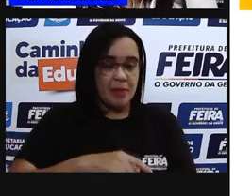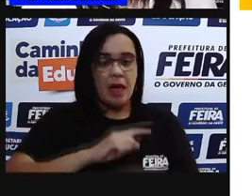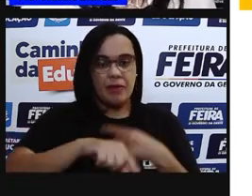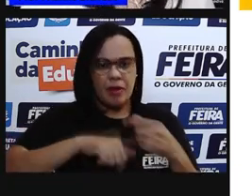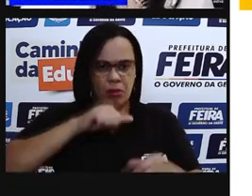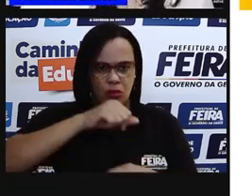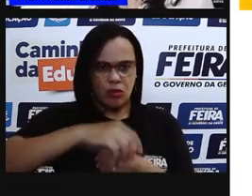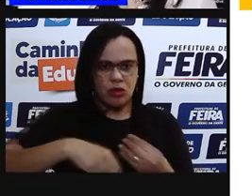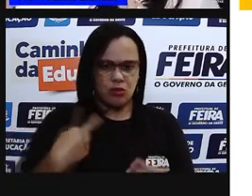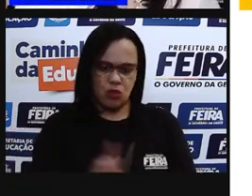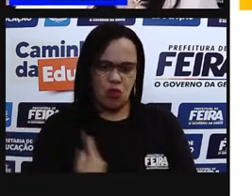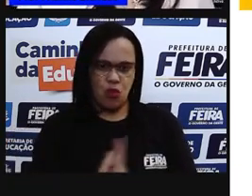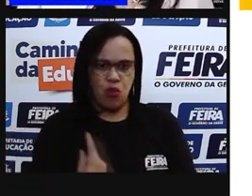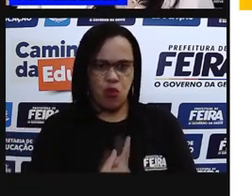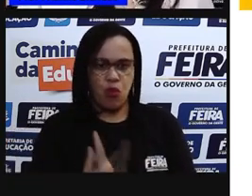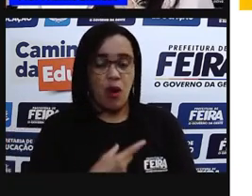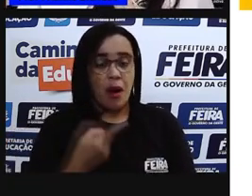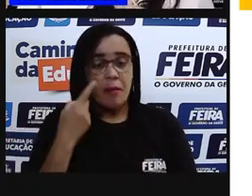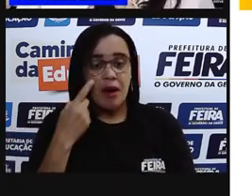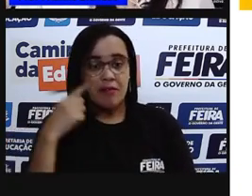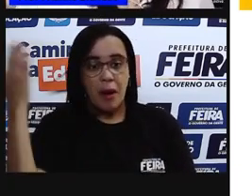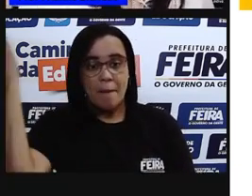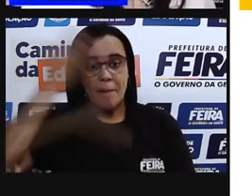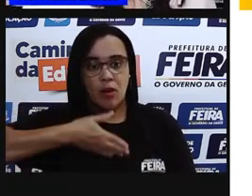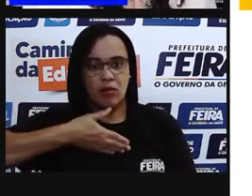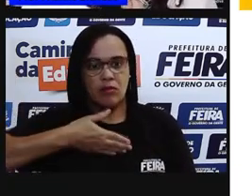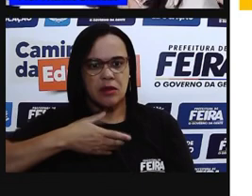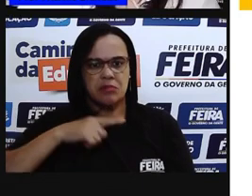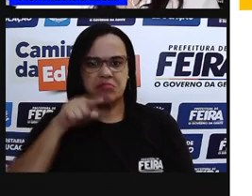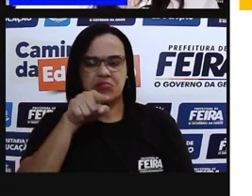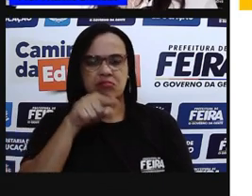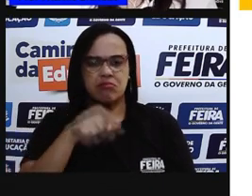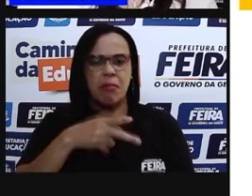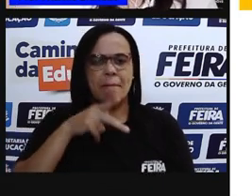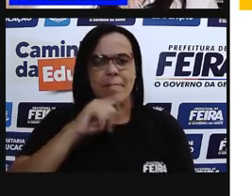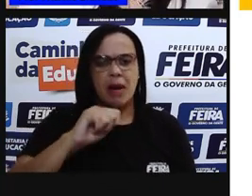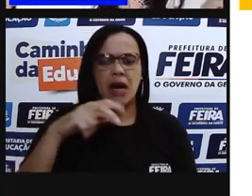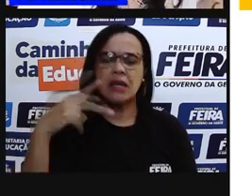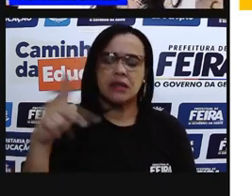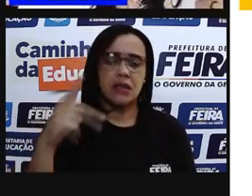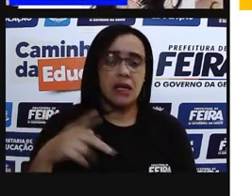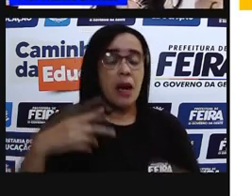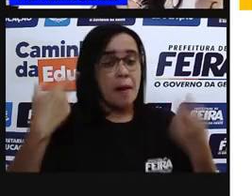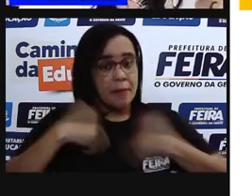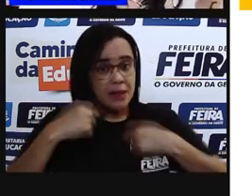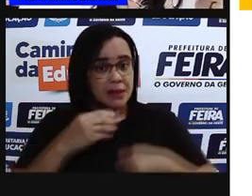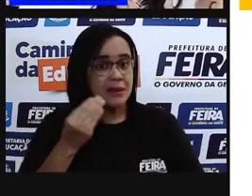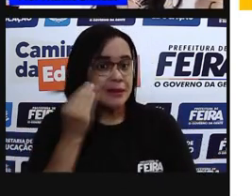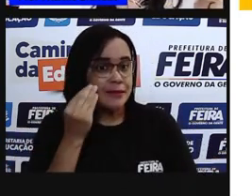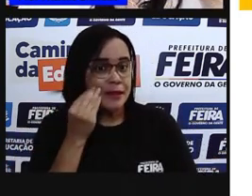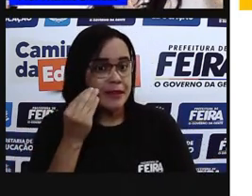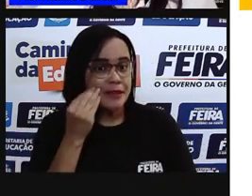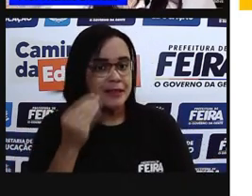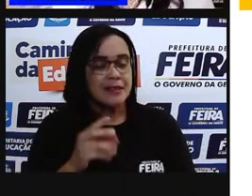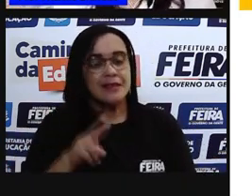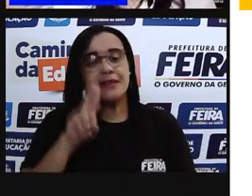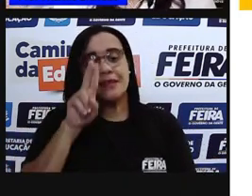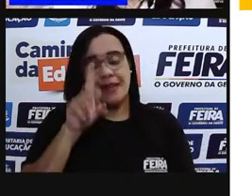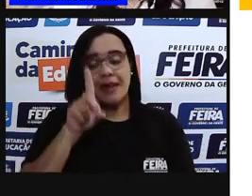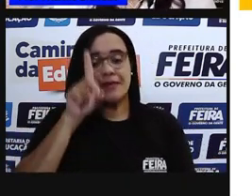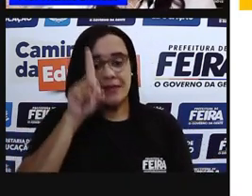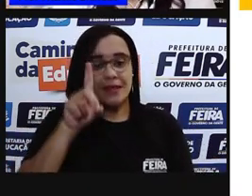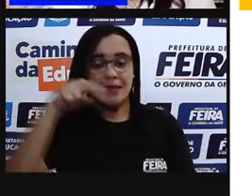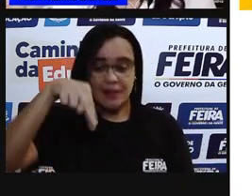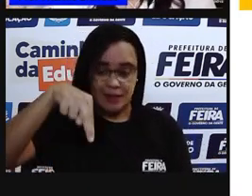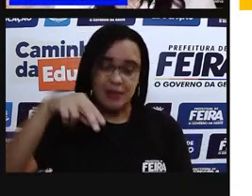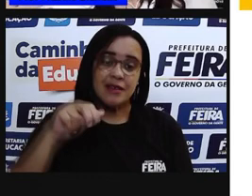heranças vieram de quem? Dos nossos pais. Por isso que a gente tem o teste de DNA, né? Teste de paternidade, teste